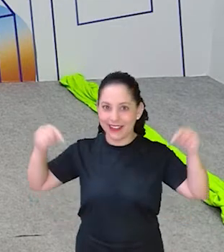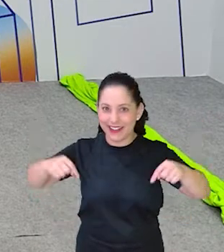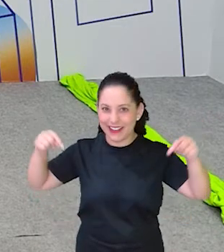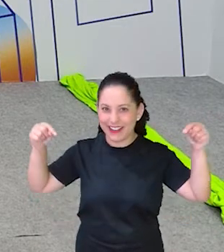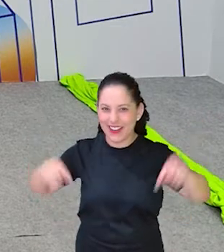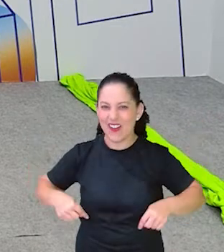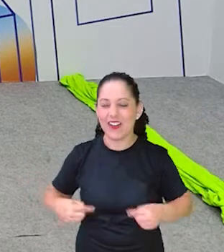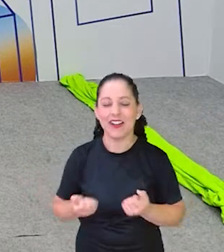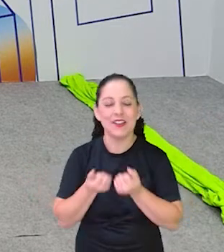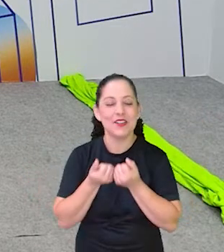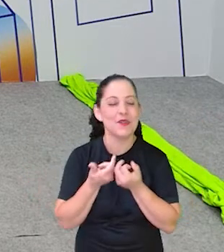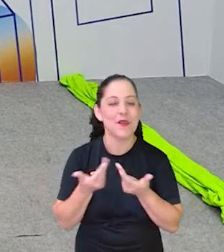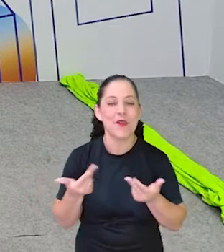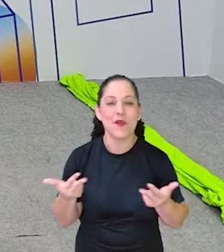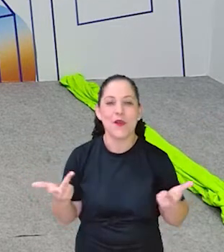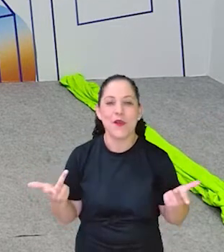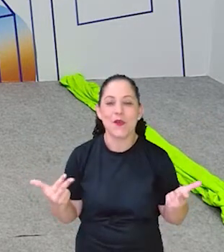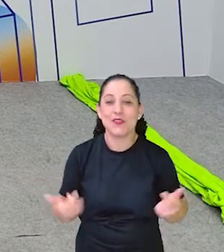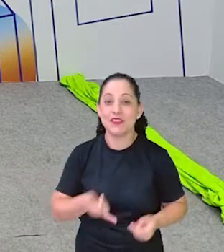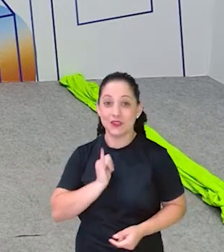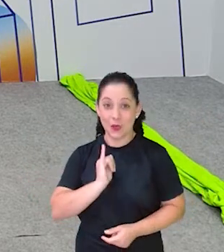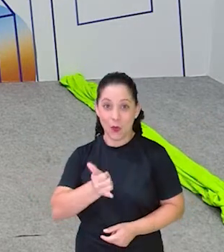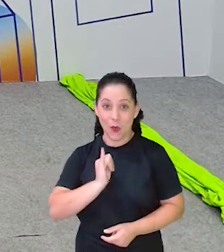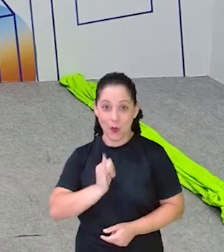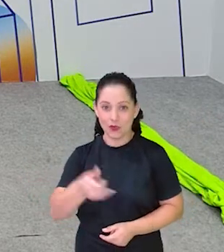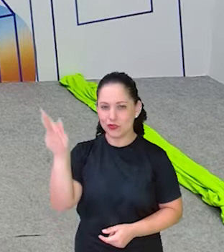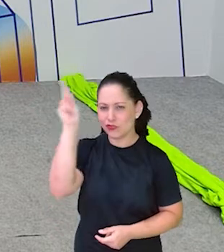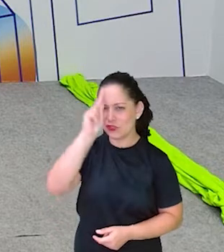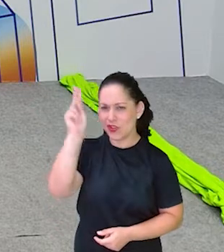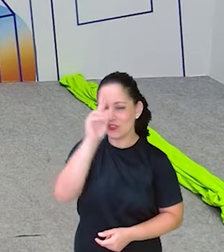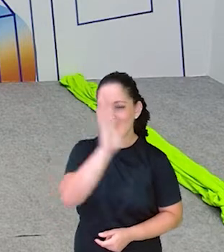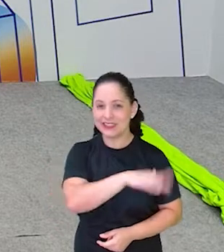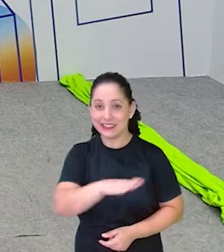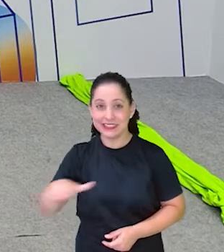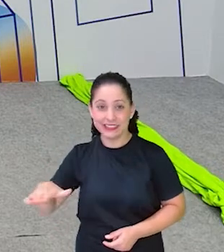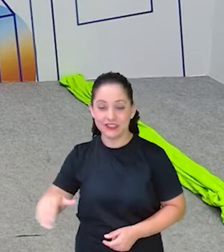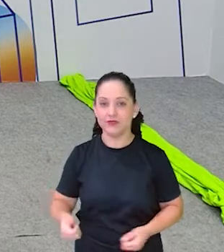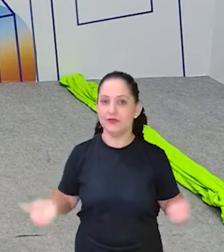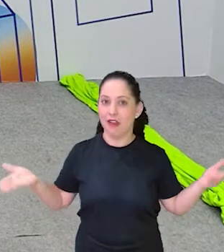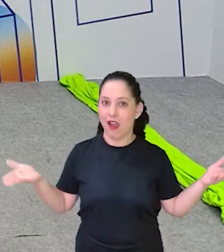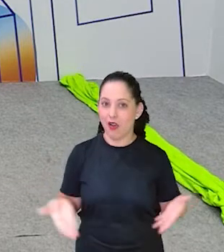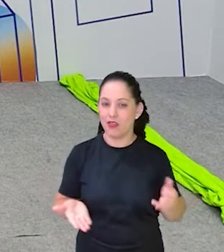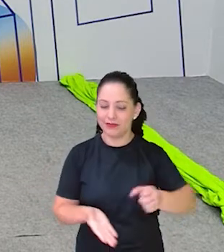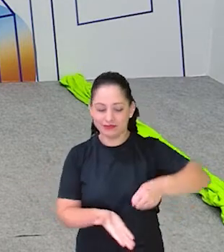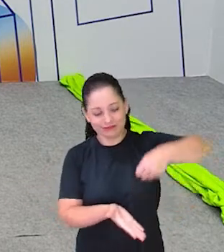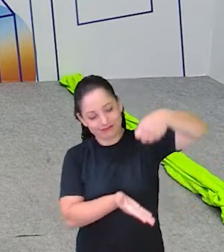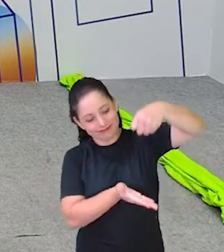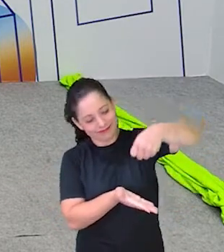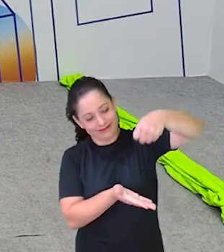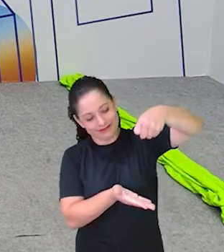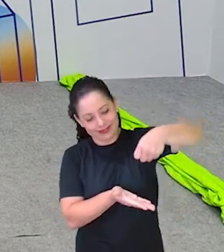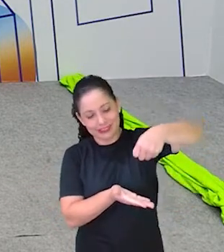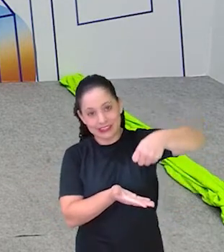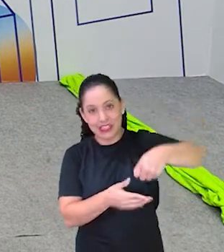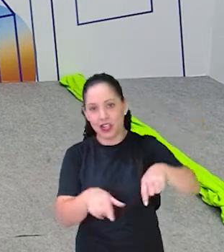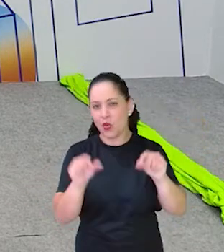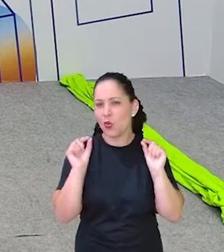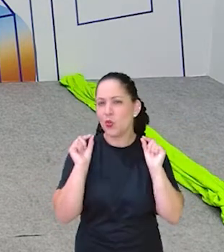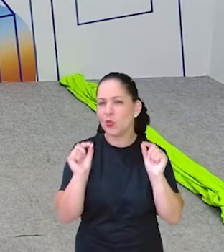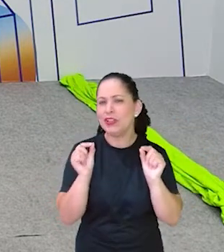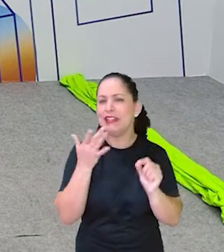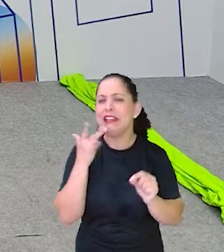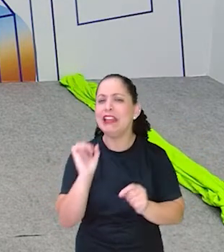recheado de contos infantis. Eu já estou aqui com uma cestinha. Quem será o